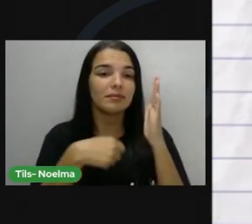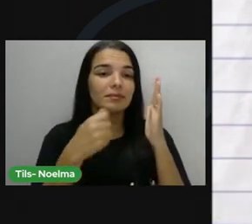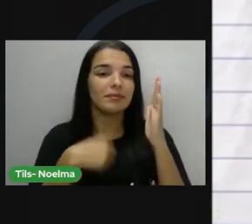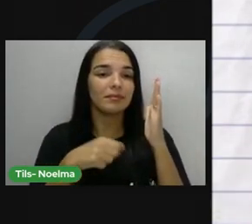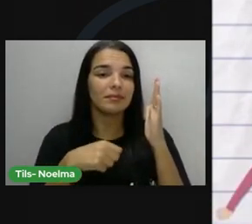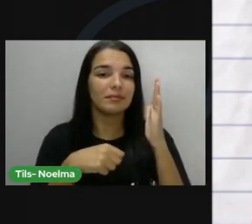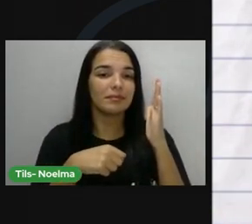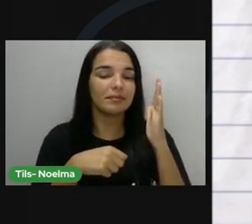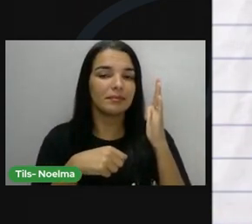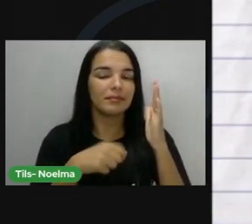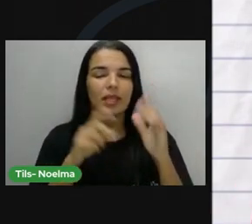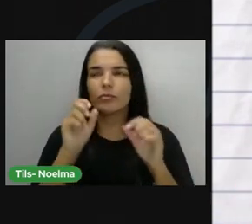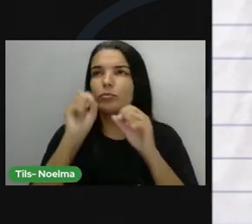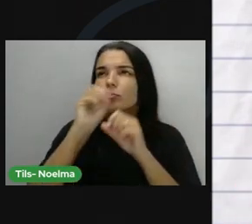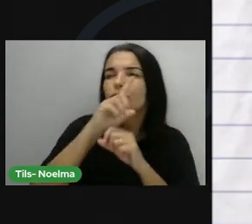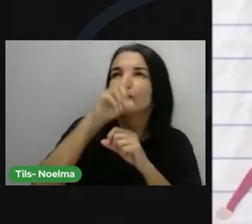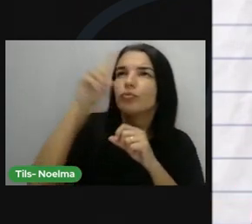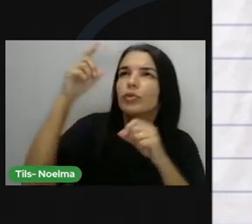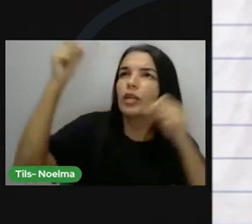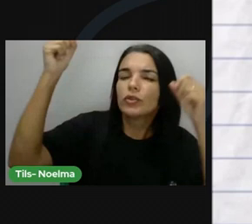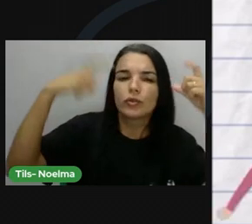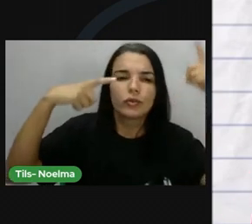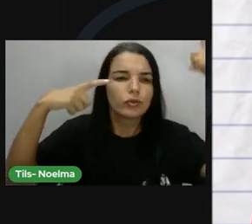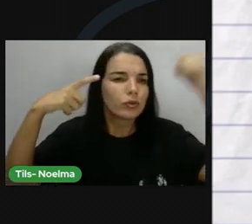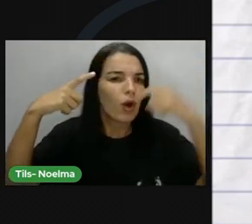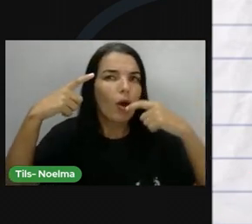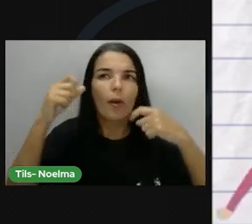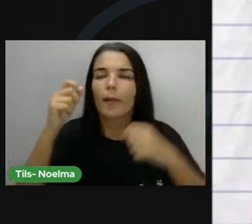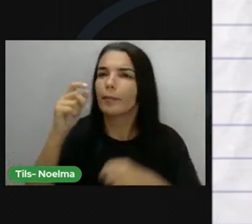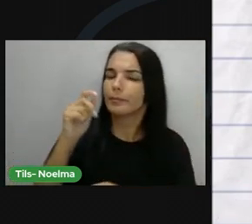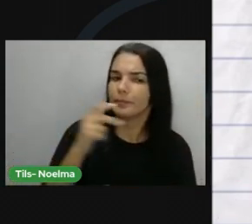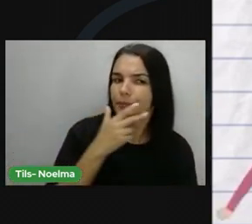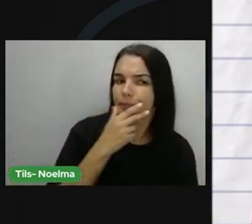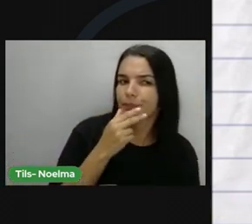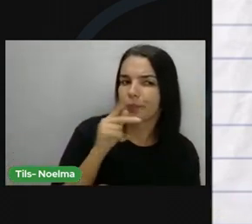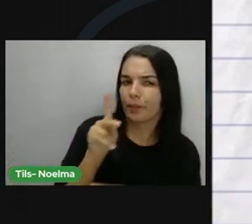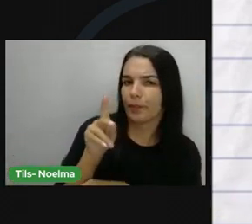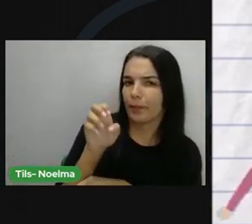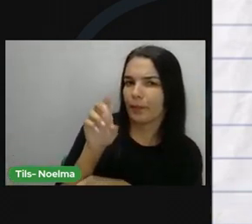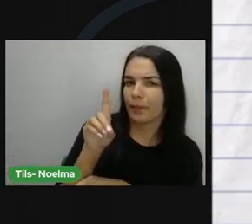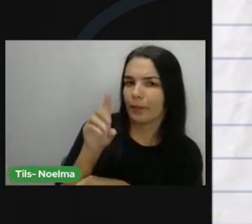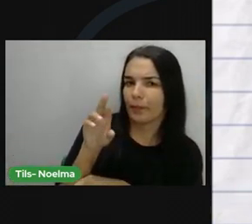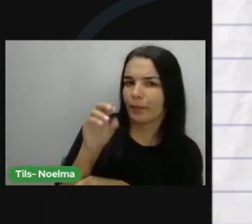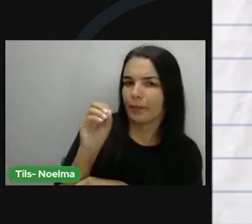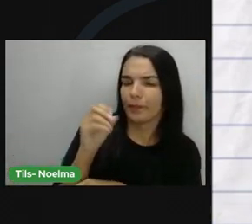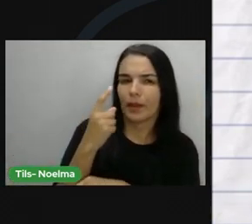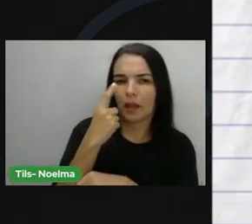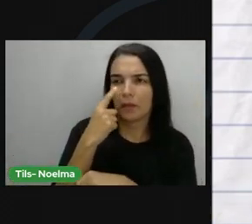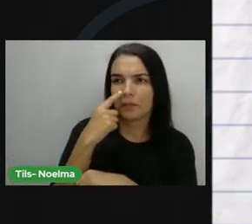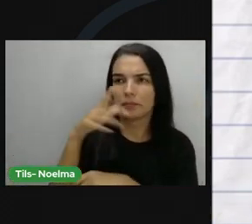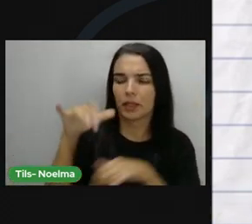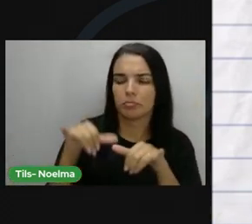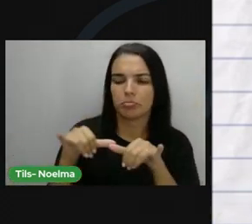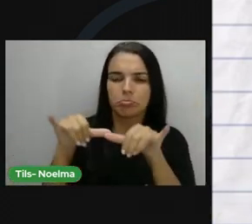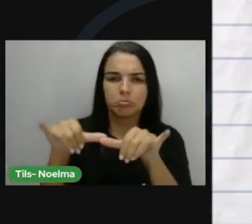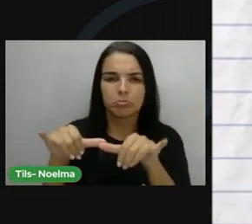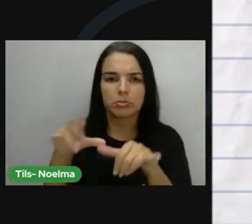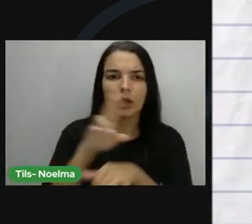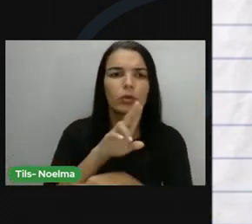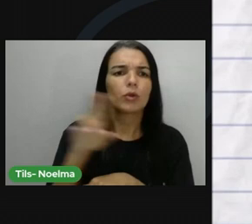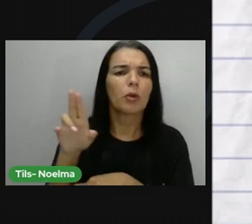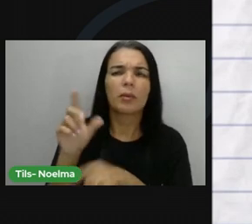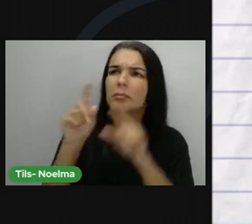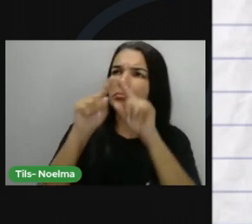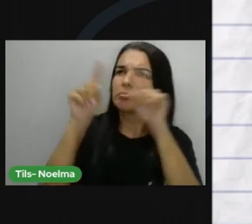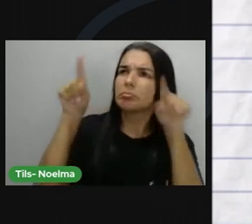Era um dia ensolarado e Pedro estava indo com sua mãe ao mercado. Quando ele viu numa casa uma placa onde dizia patrimônio